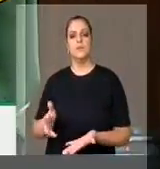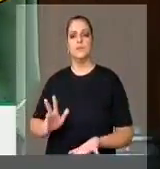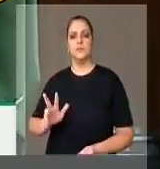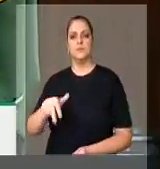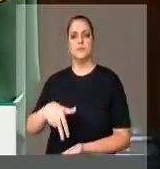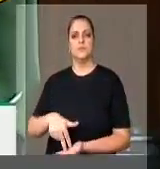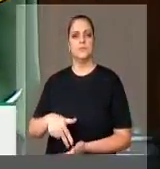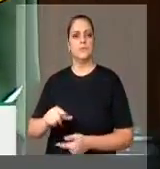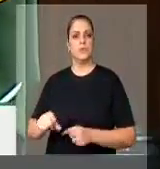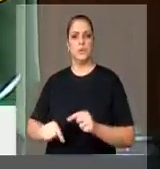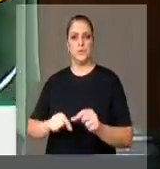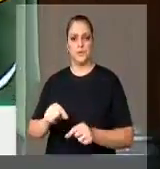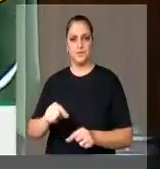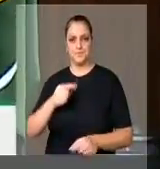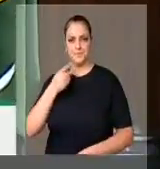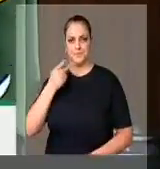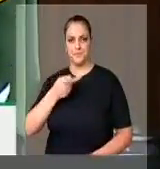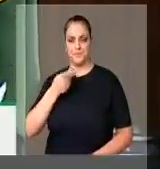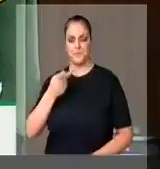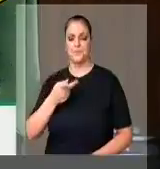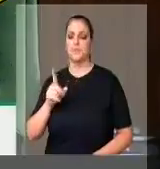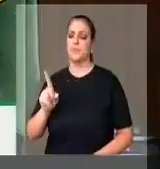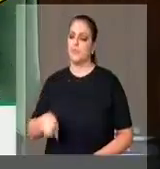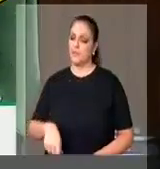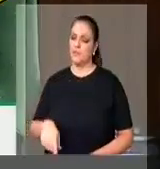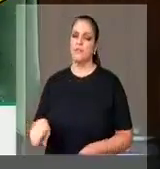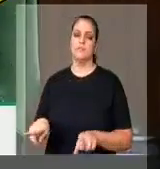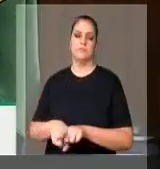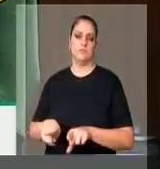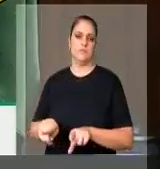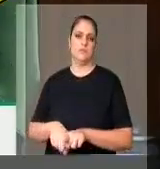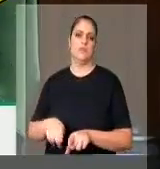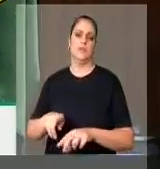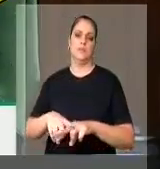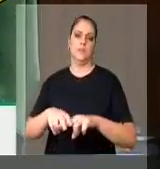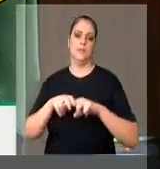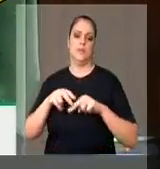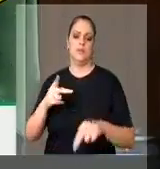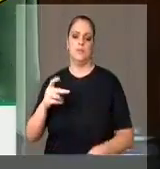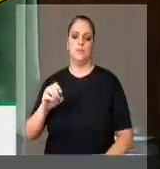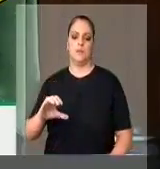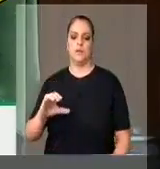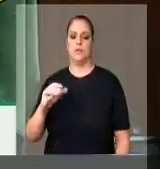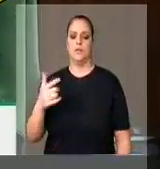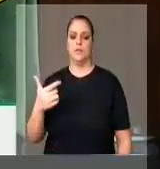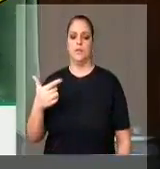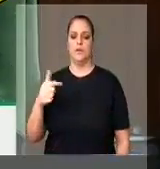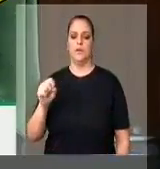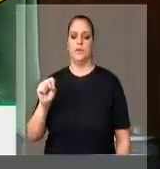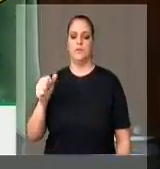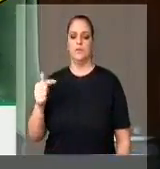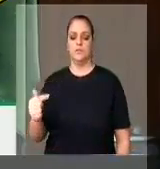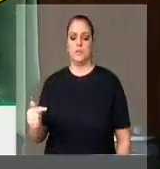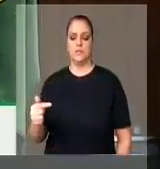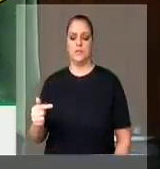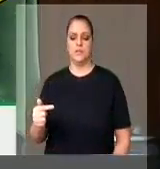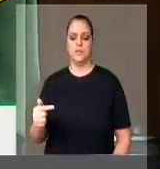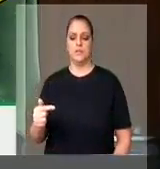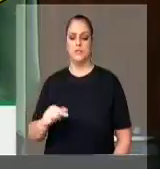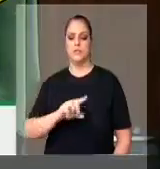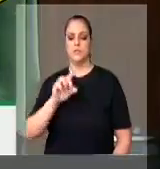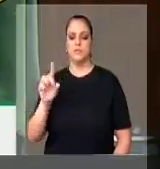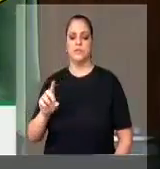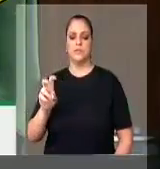presidente? É também essa PEC 287, que abortou aqui em 5 de dezembro do ano